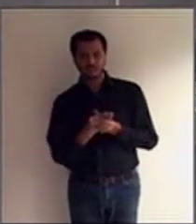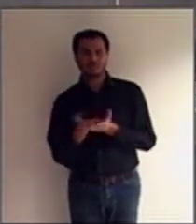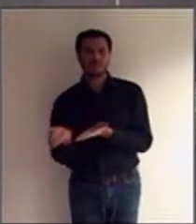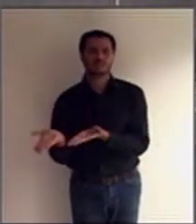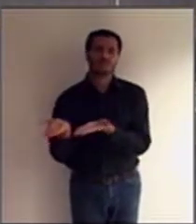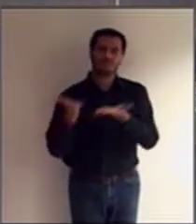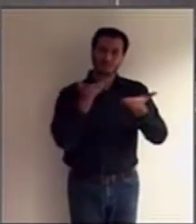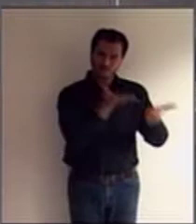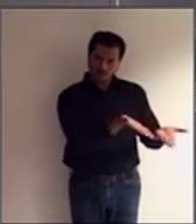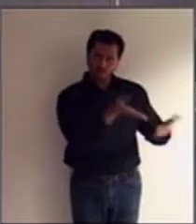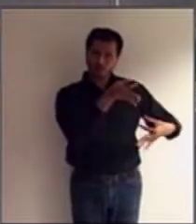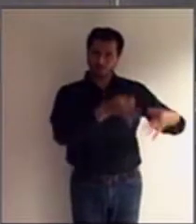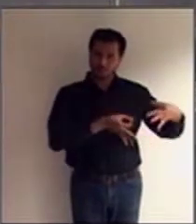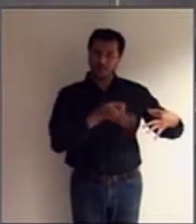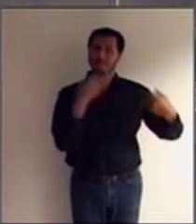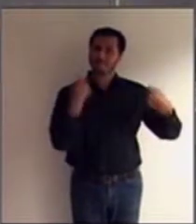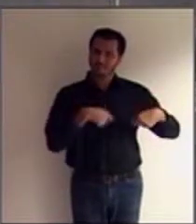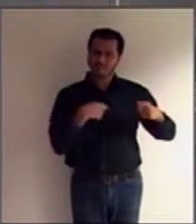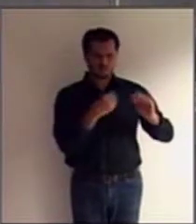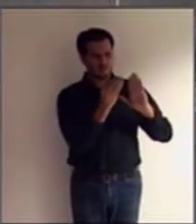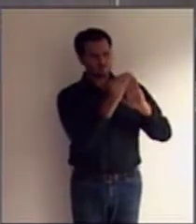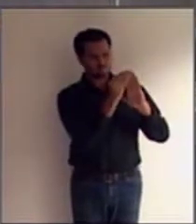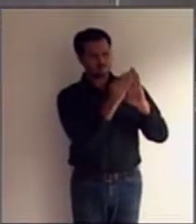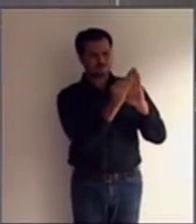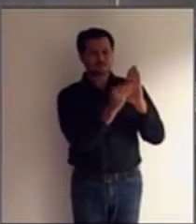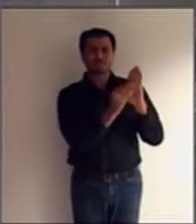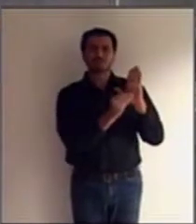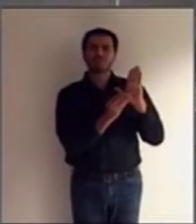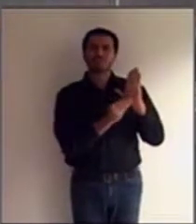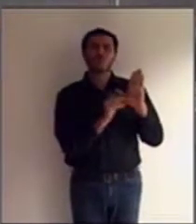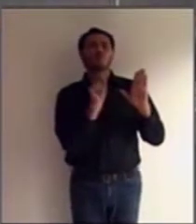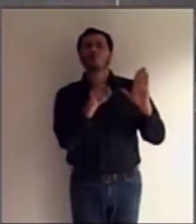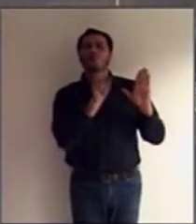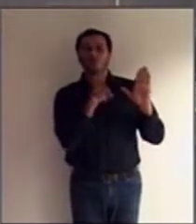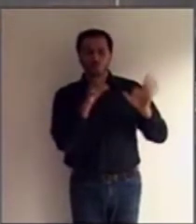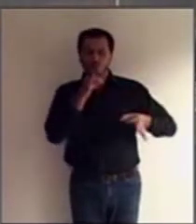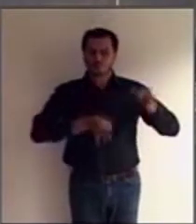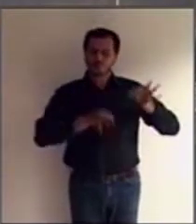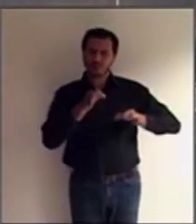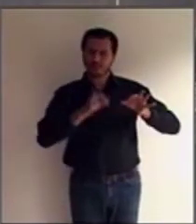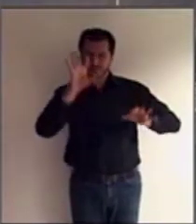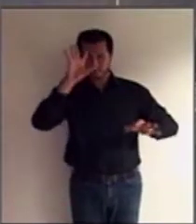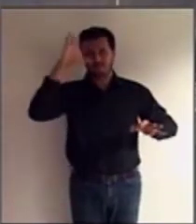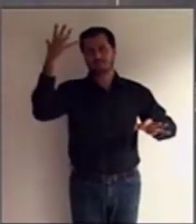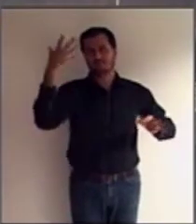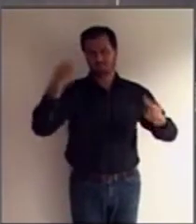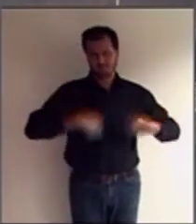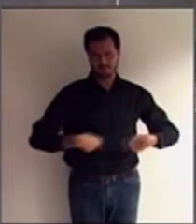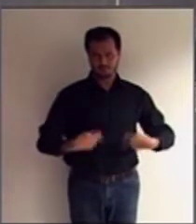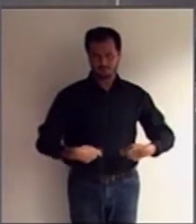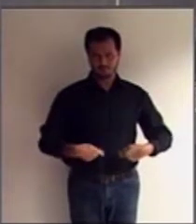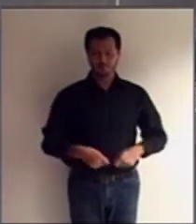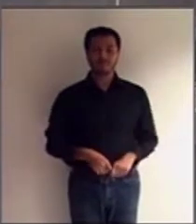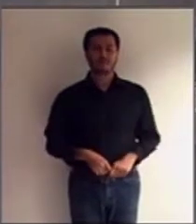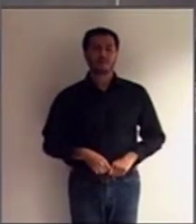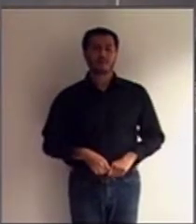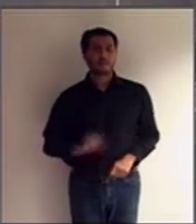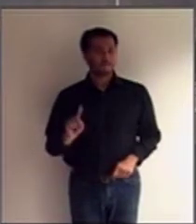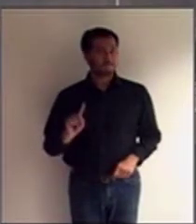já deve indicar os pontos sobre os quais será necessário que o juiz se pronuncie. Um primeiro ponto